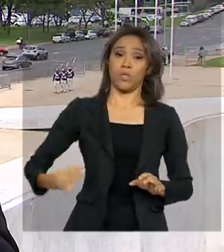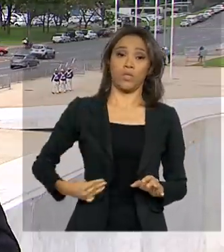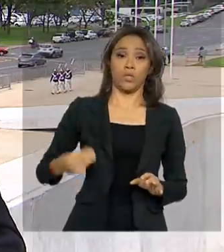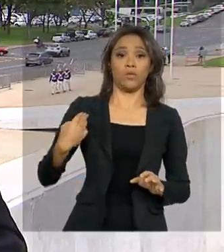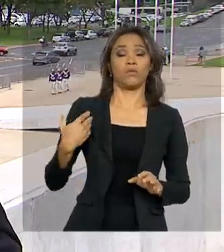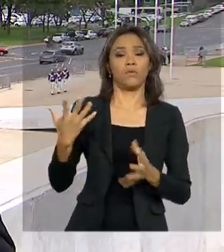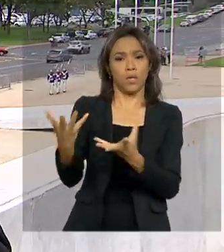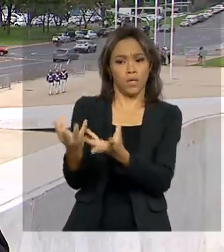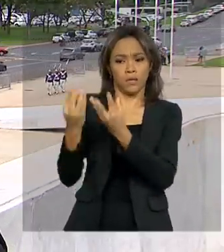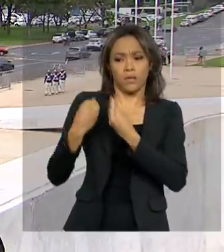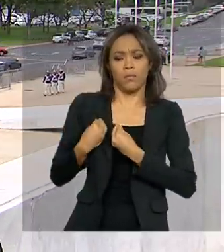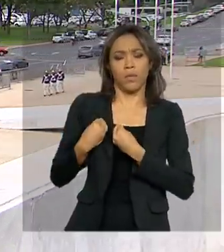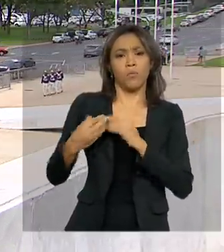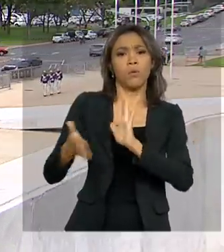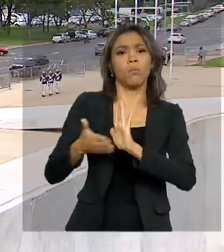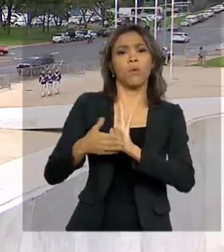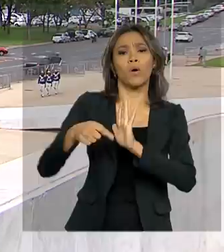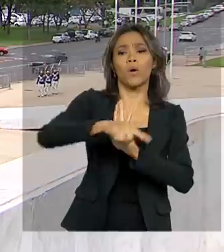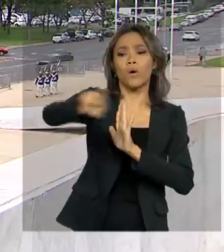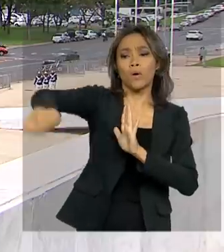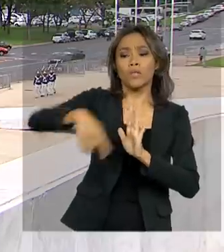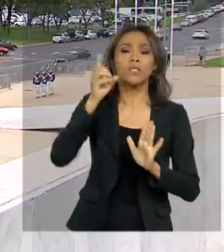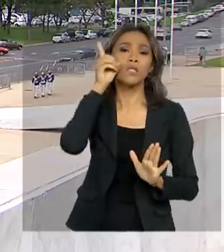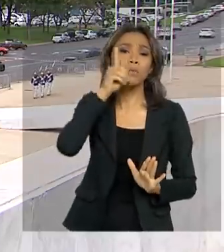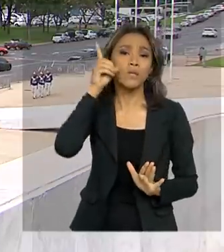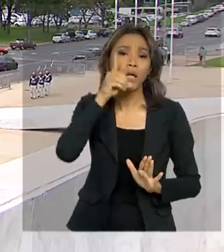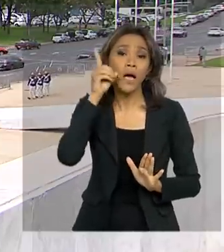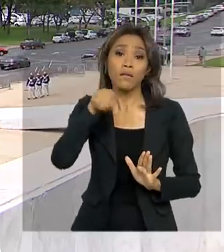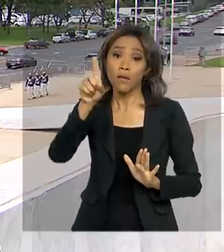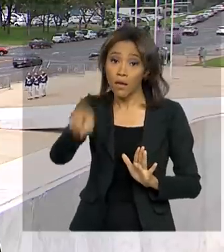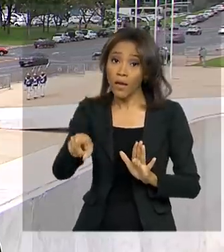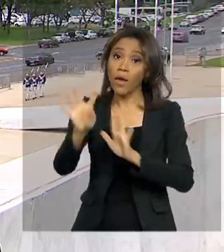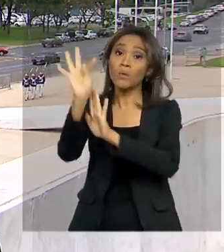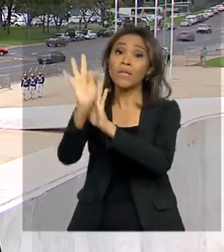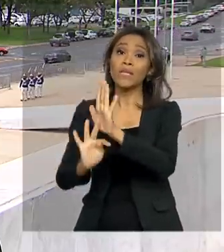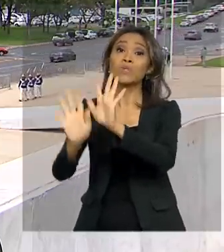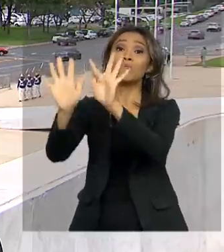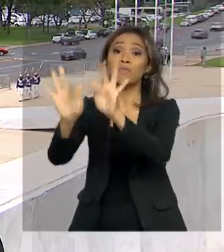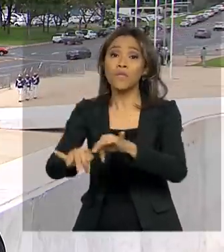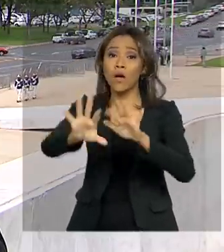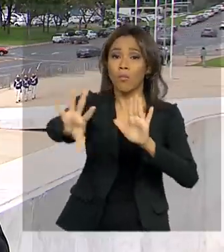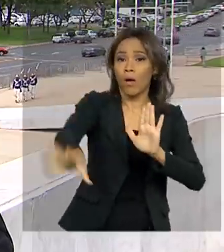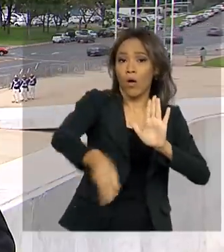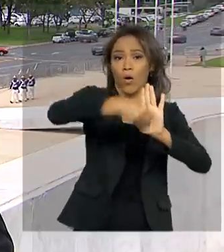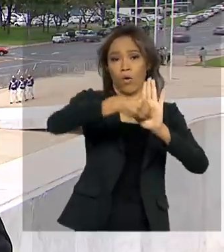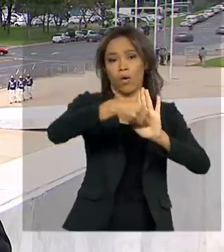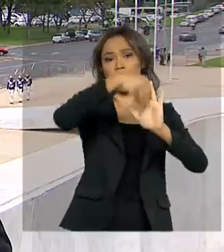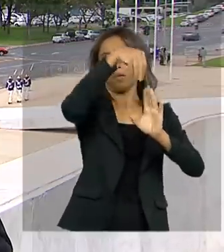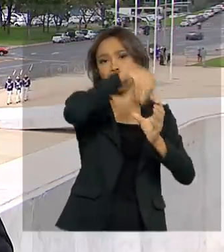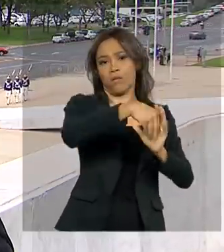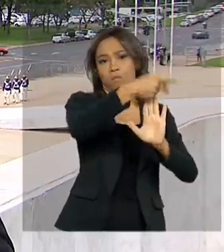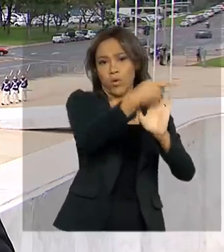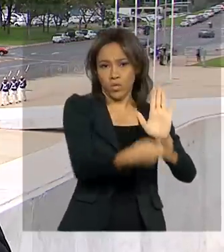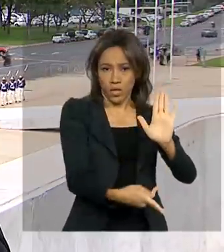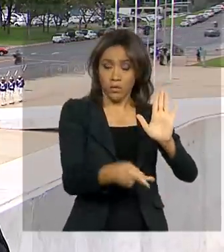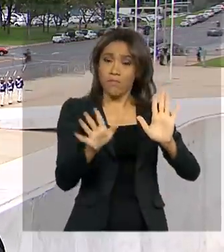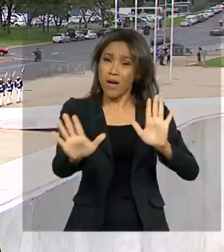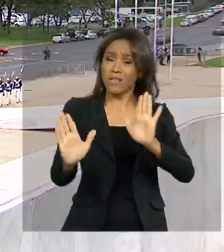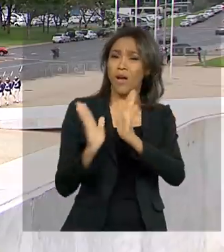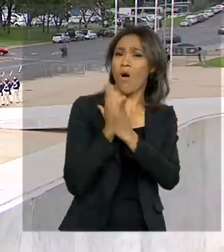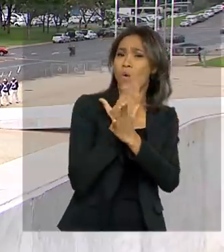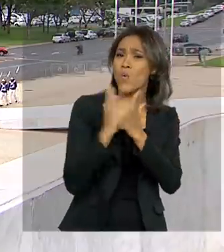uma proposta de texto final para o projeto. Porém, o ministro defendeu a retomada de alguns pontos que foram